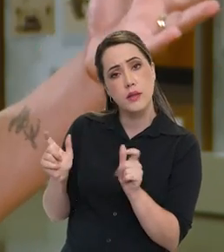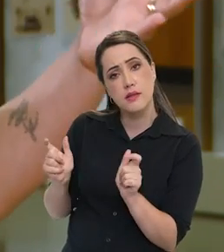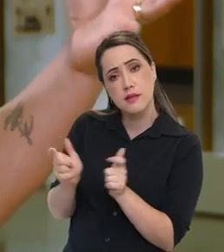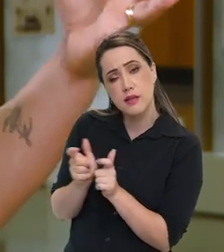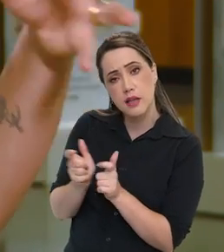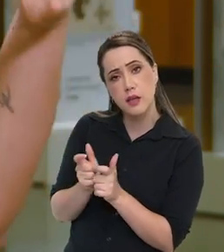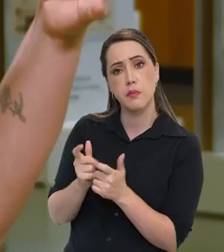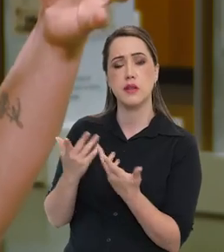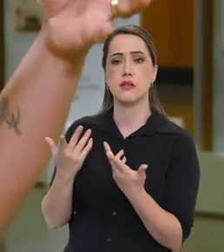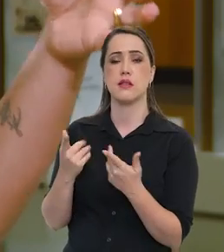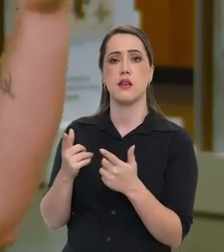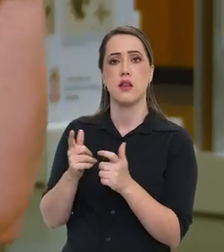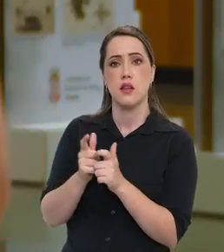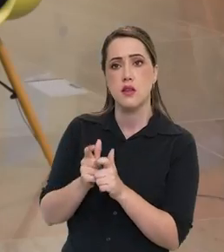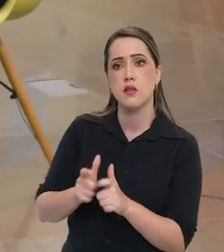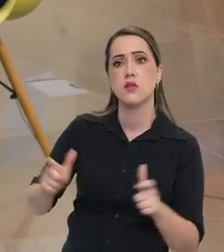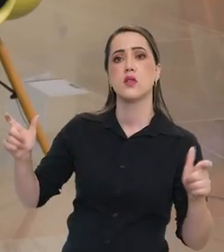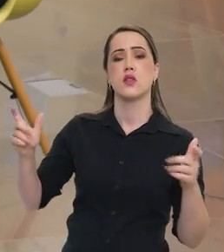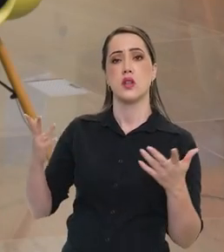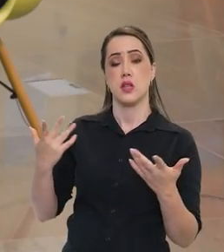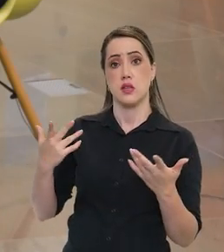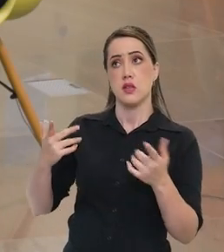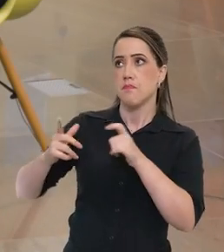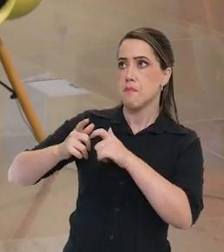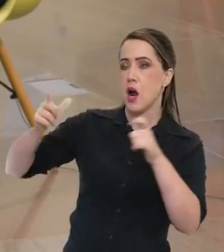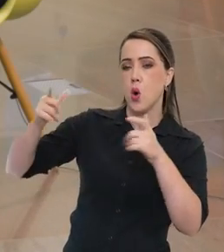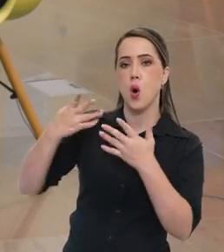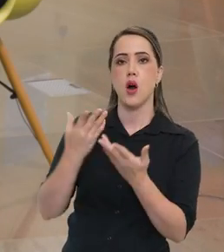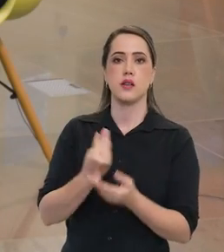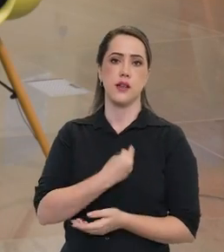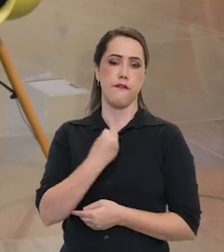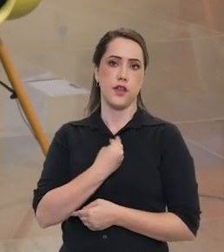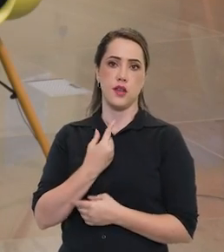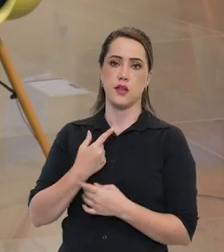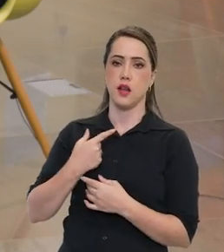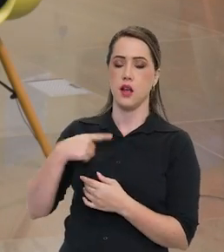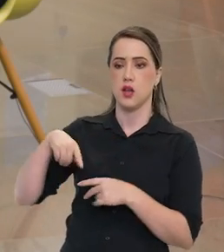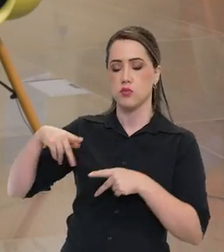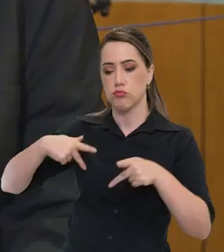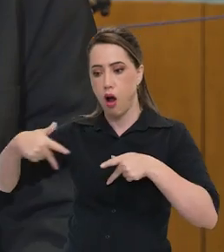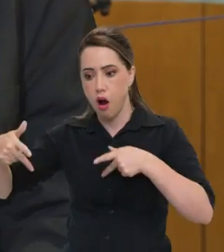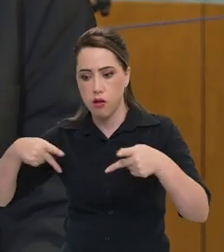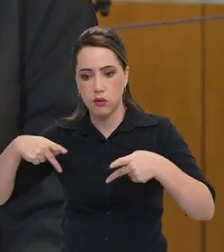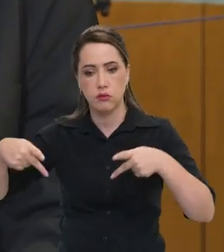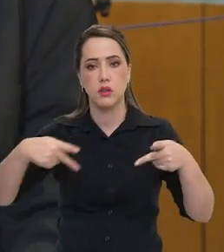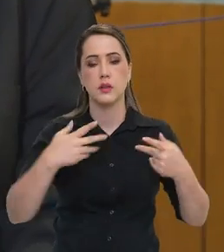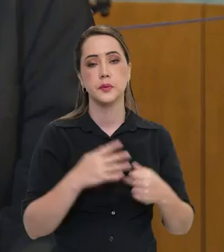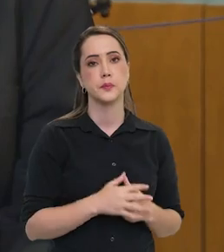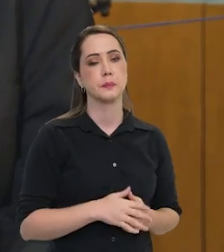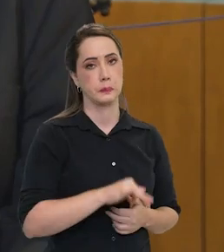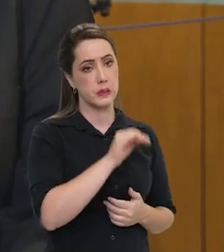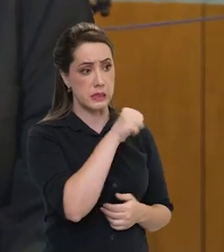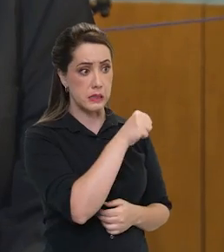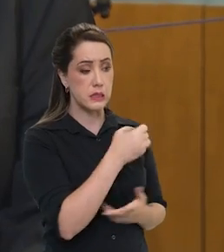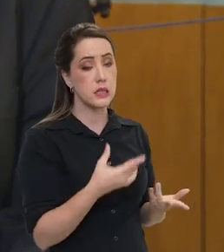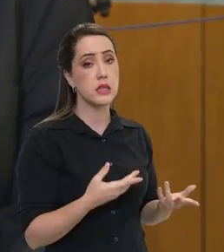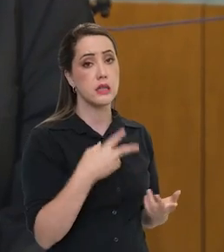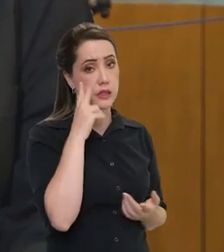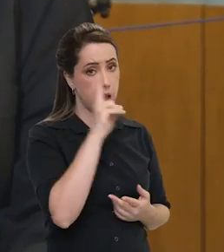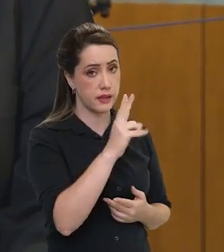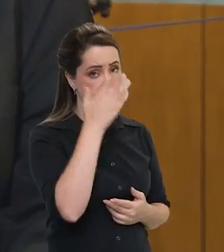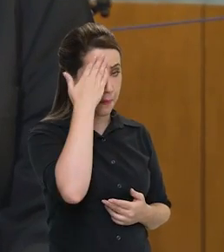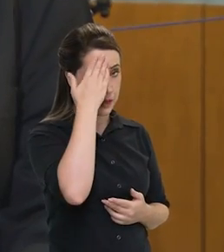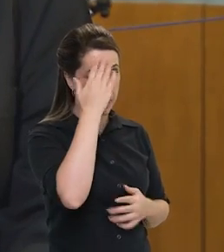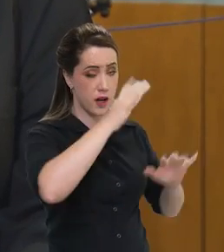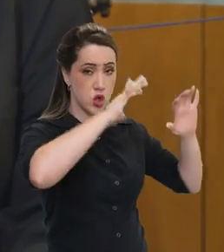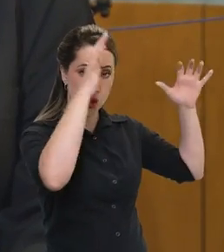vamos falar no desmatamento e tudo mais, mas impacto aí na sua vida, no dia a dia. Se você quer saber se